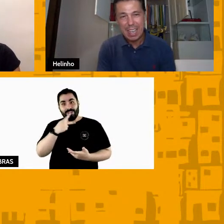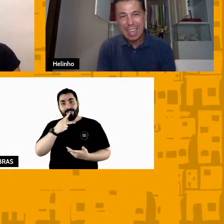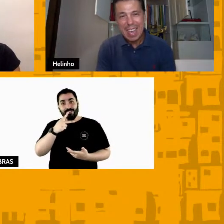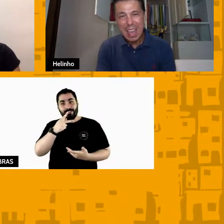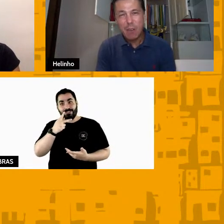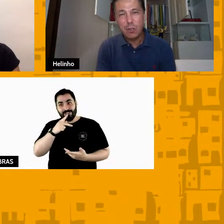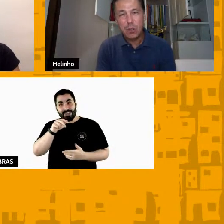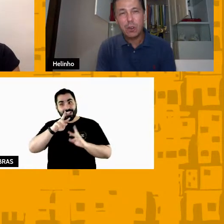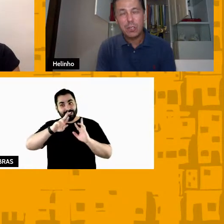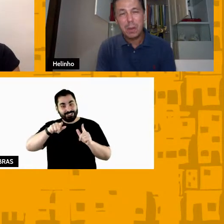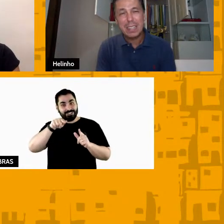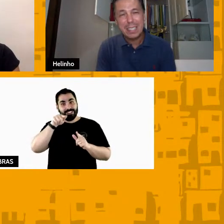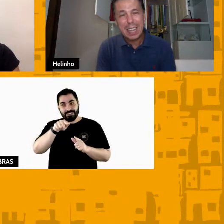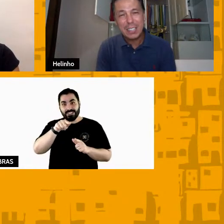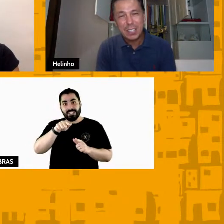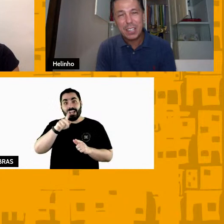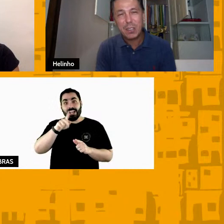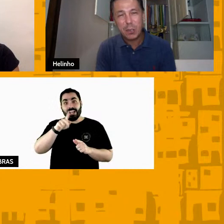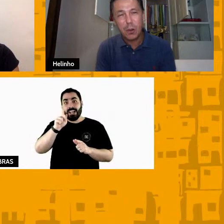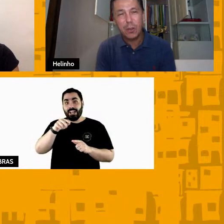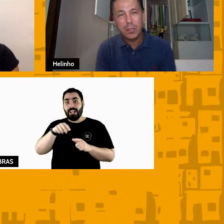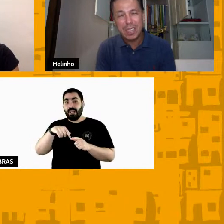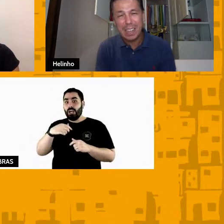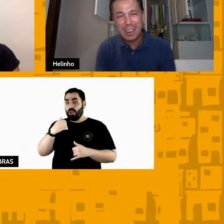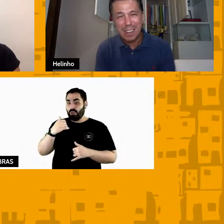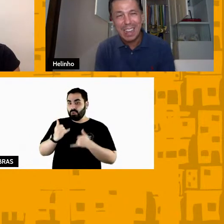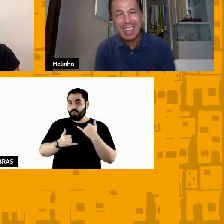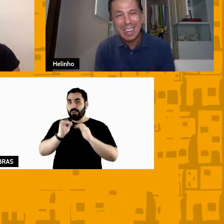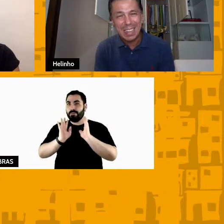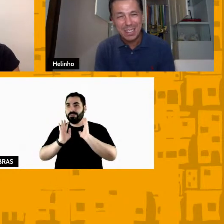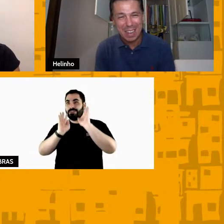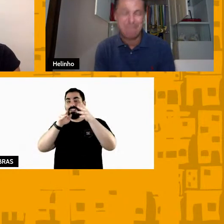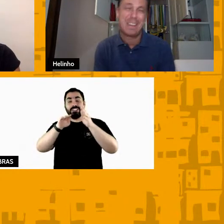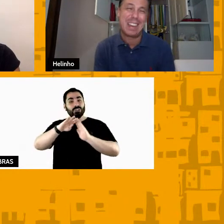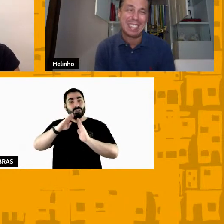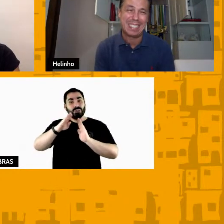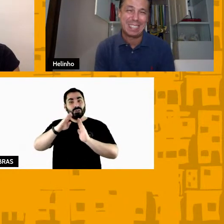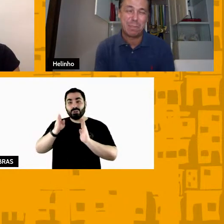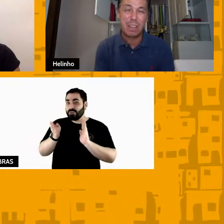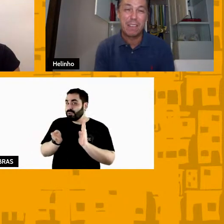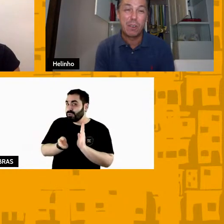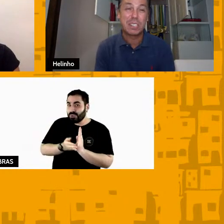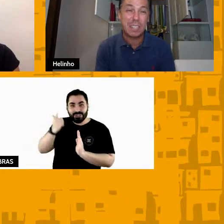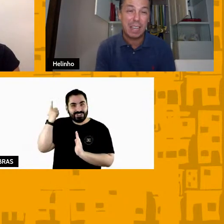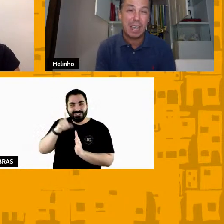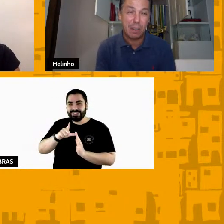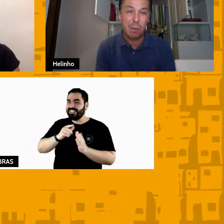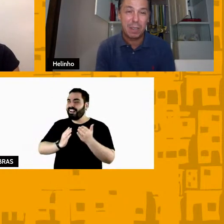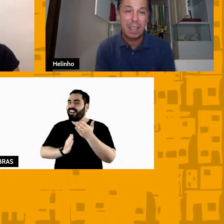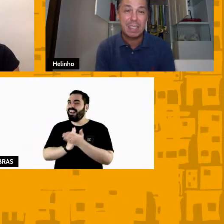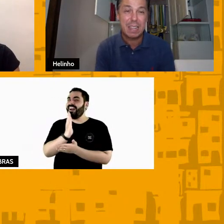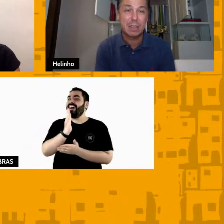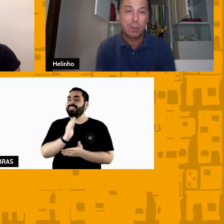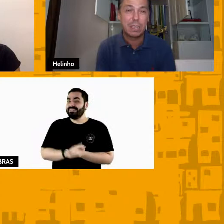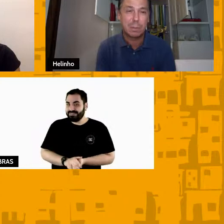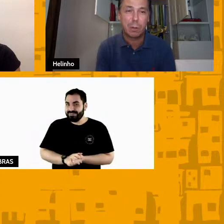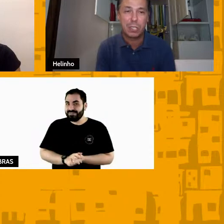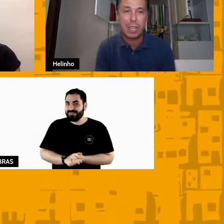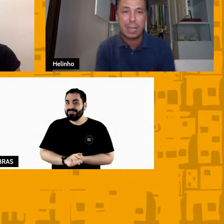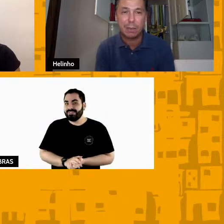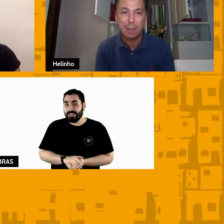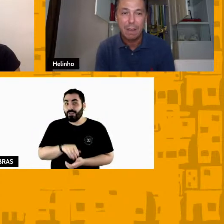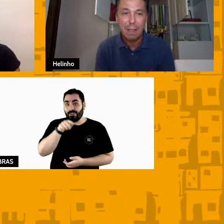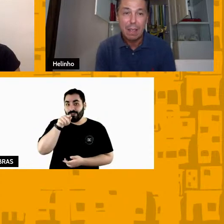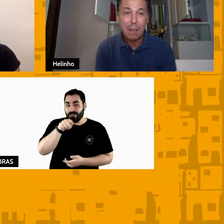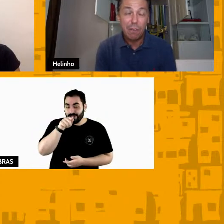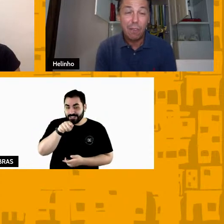você é um jogo de basquete que todos saíram ganhando rapaz porque você como idealizador desse